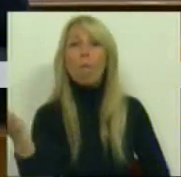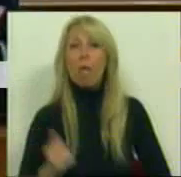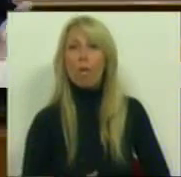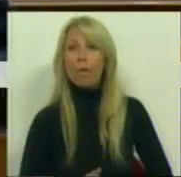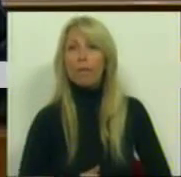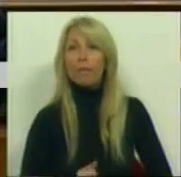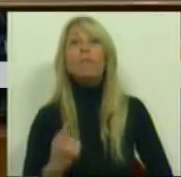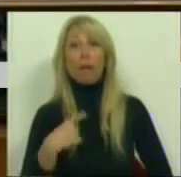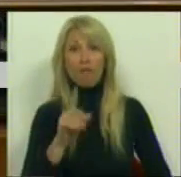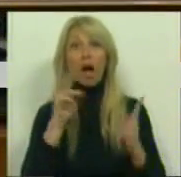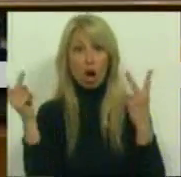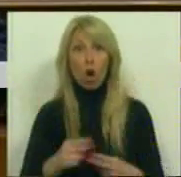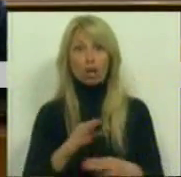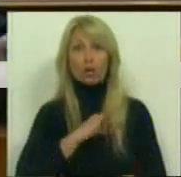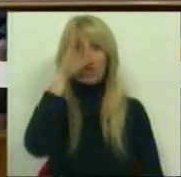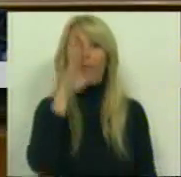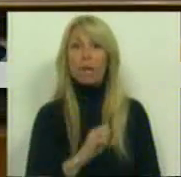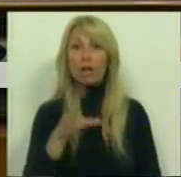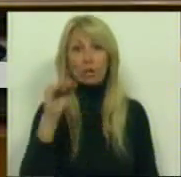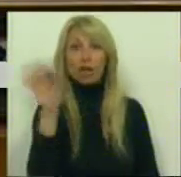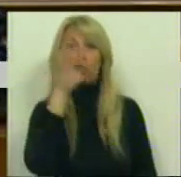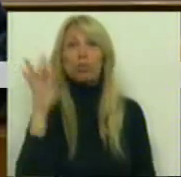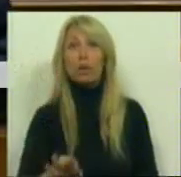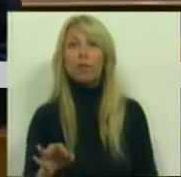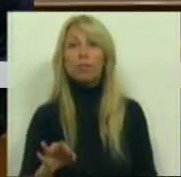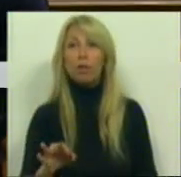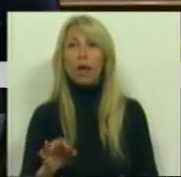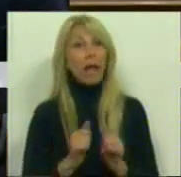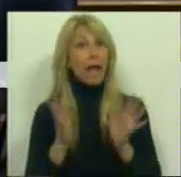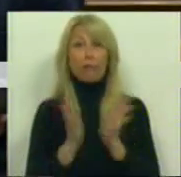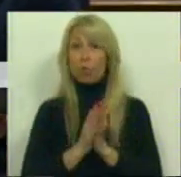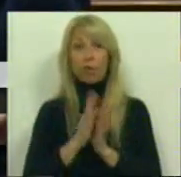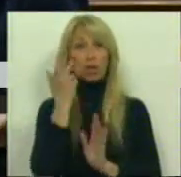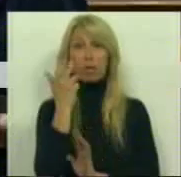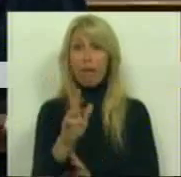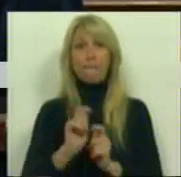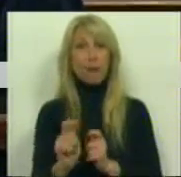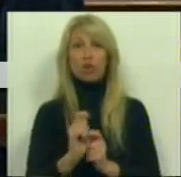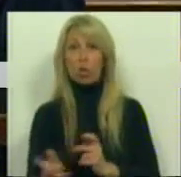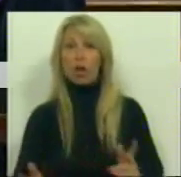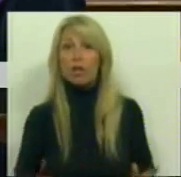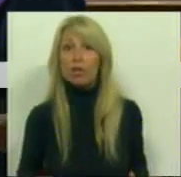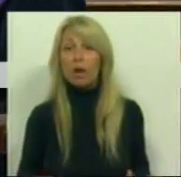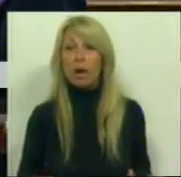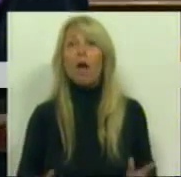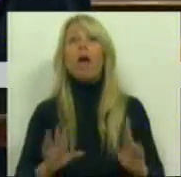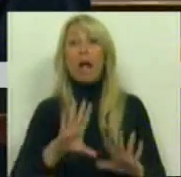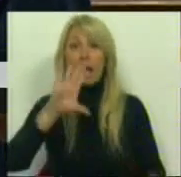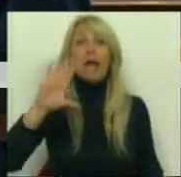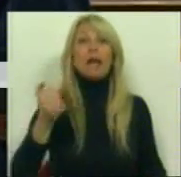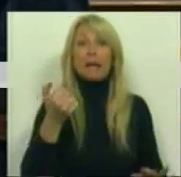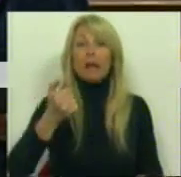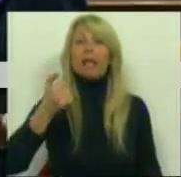Vai fazer um corte, Sr. Ministro, de 10% em todas as pensões, vai fazer um corte de 15%